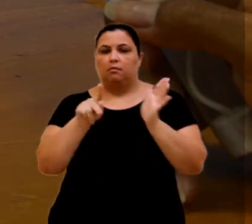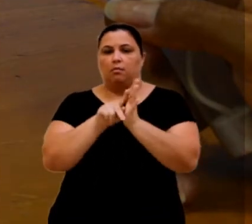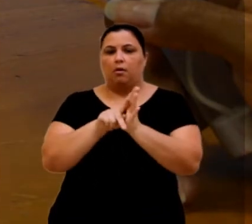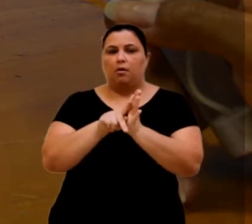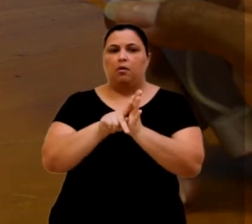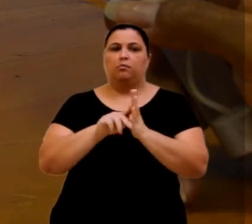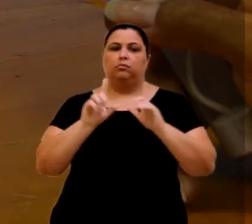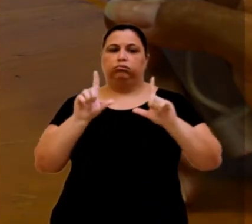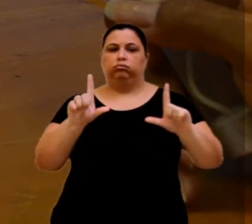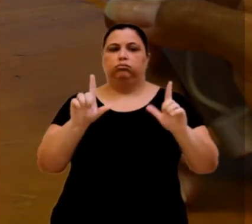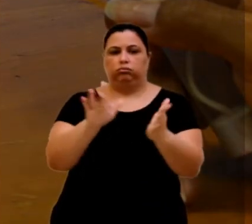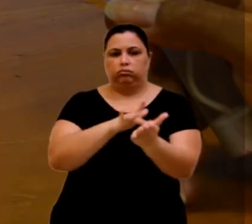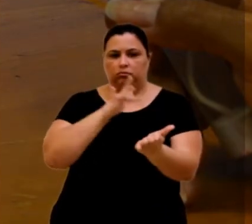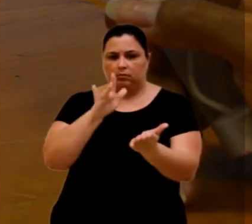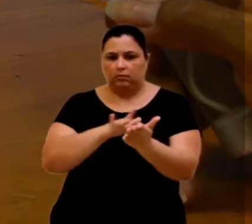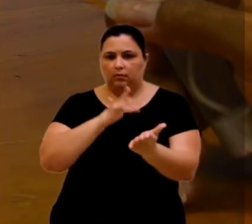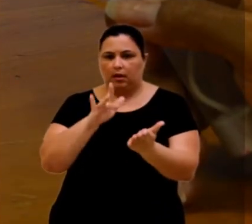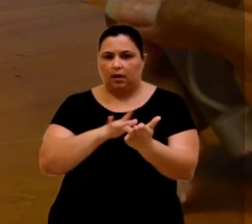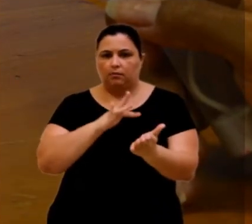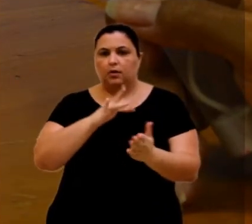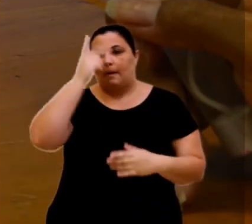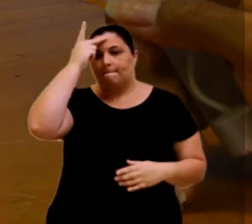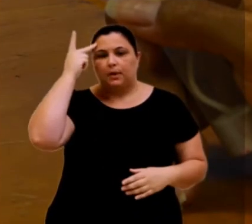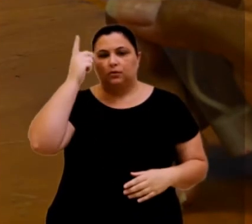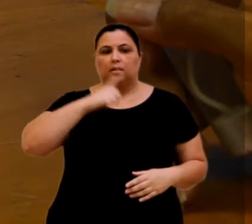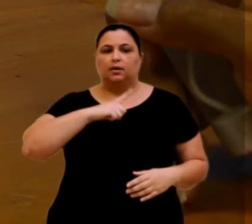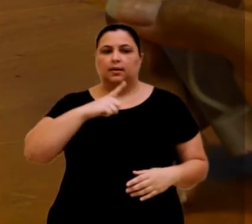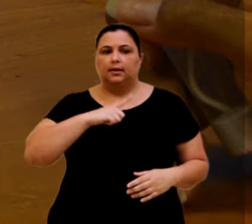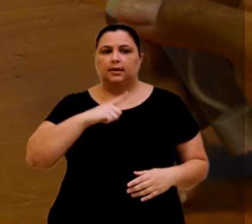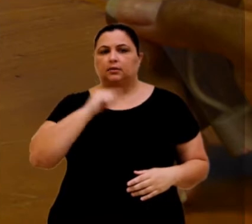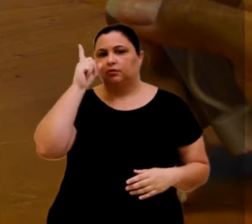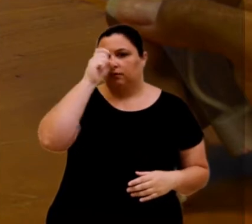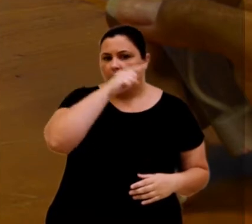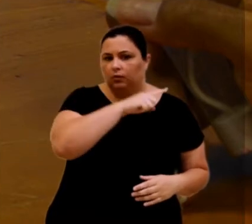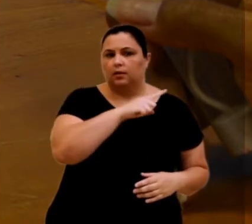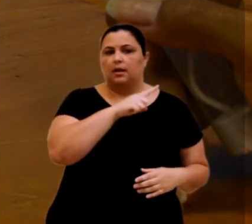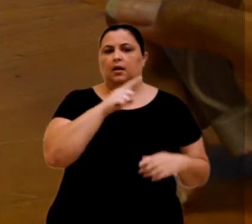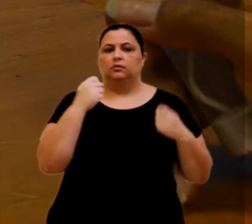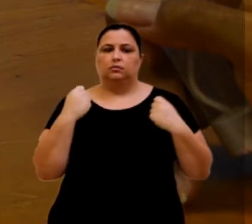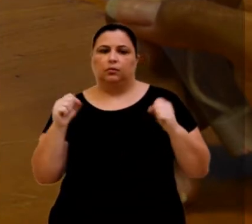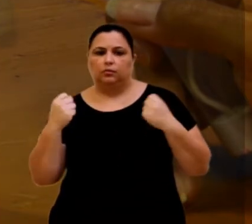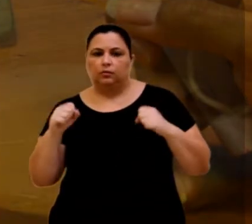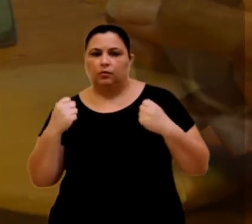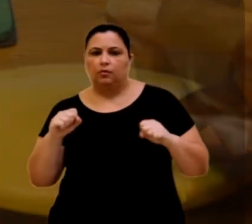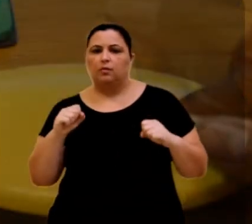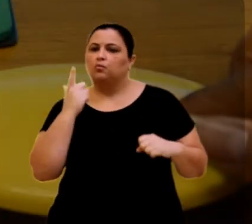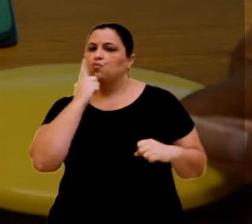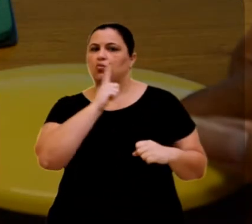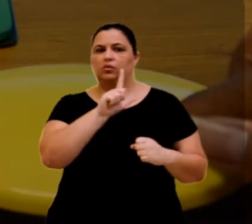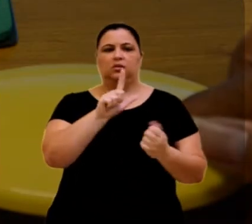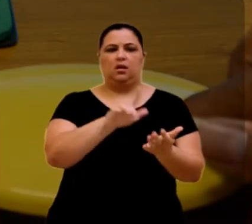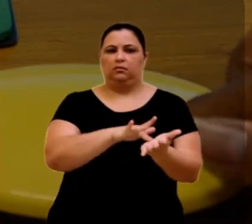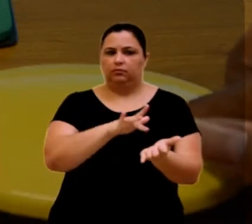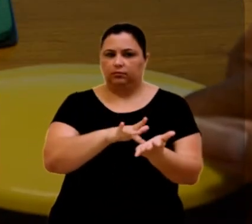móveis, que permite aos indivíduos com graves comprometimentos motores superar a barreira do manuseio e interagir com os